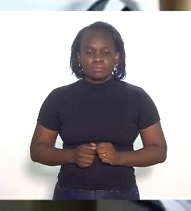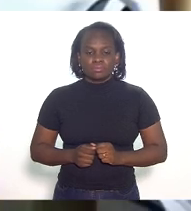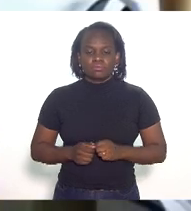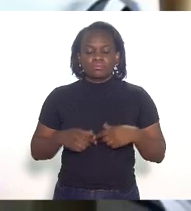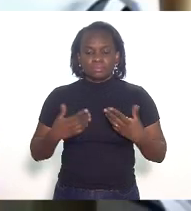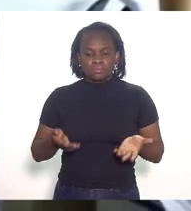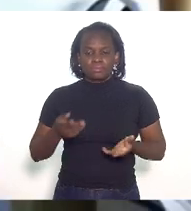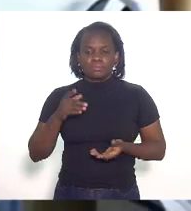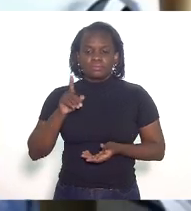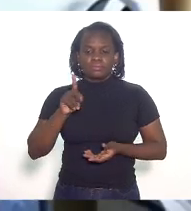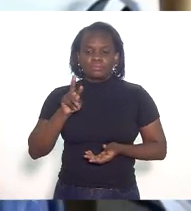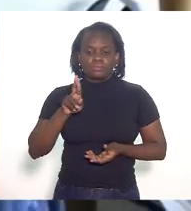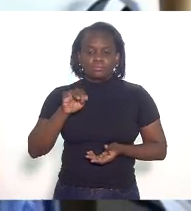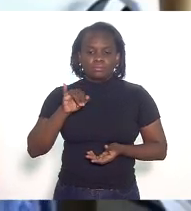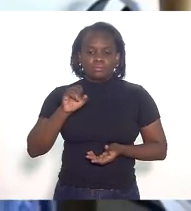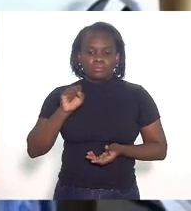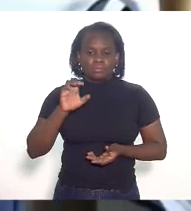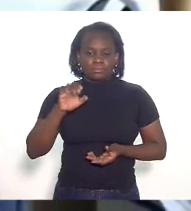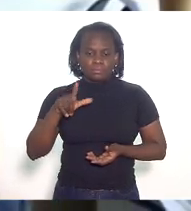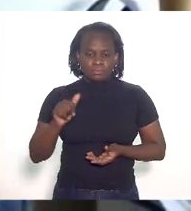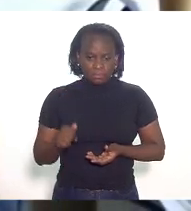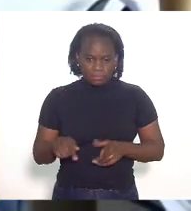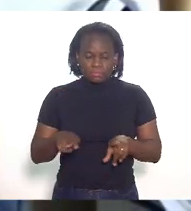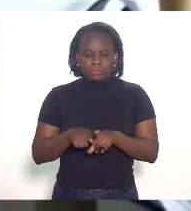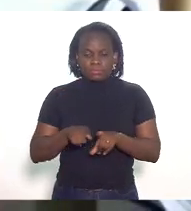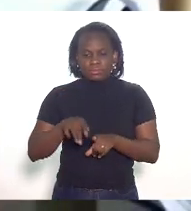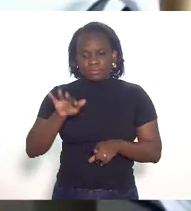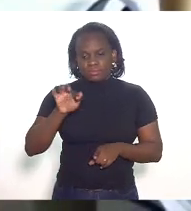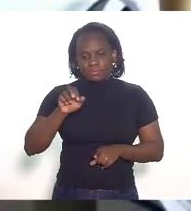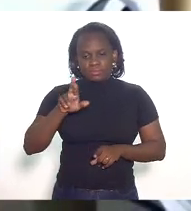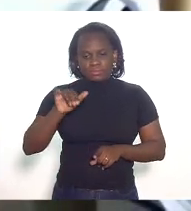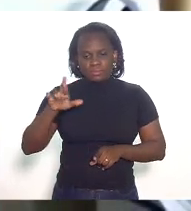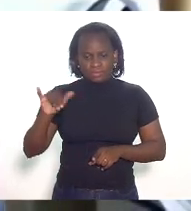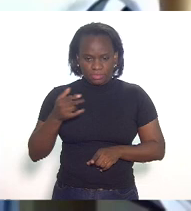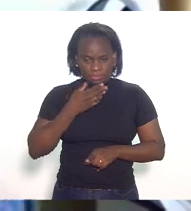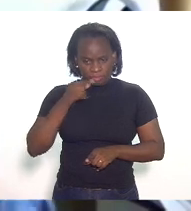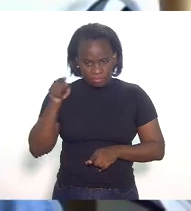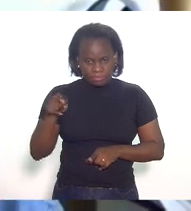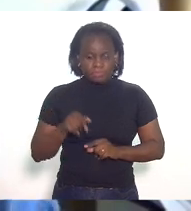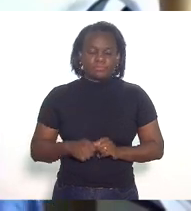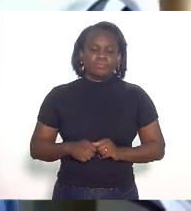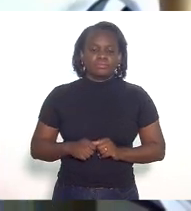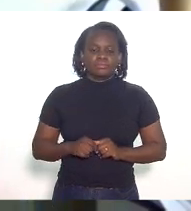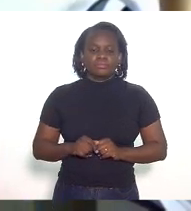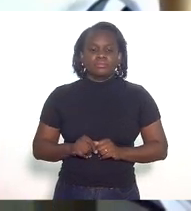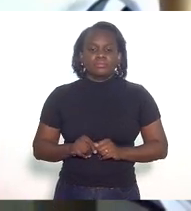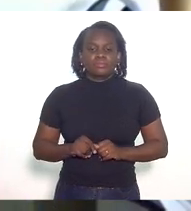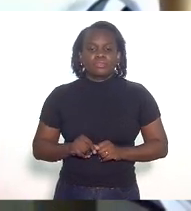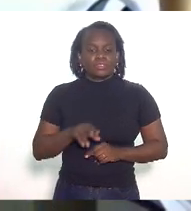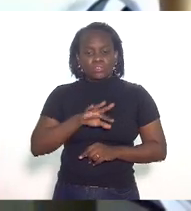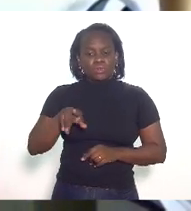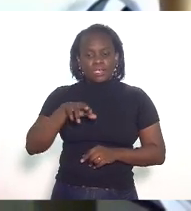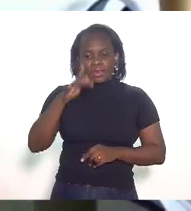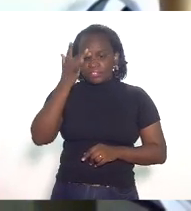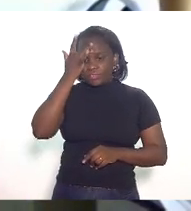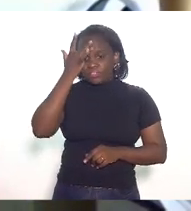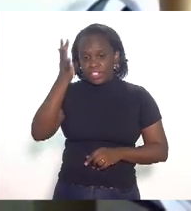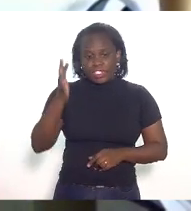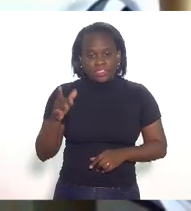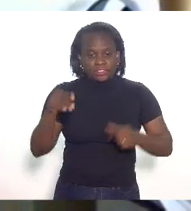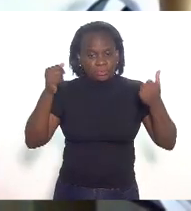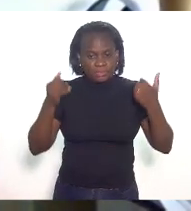doutora Priscila e Ferrari especificamente não é muito fácil essa